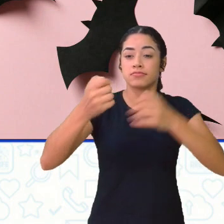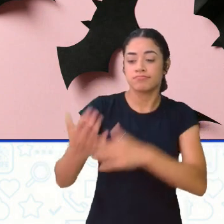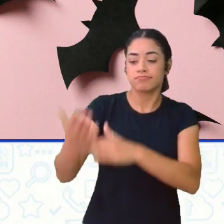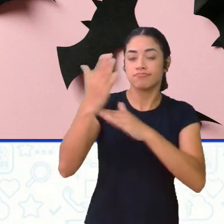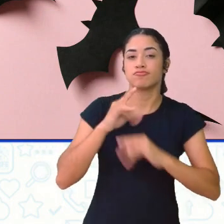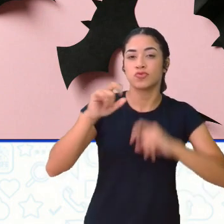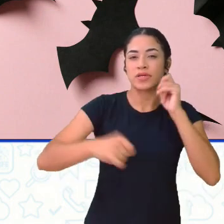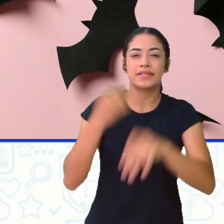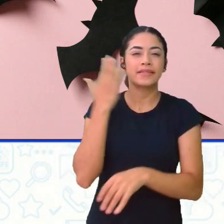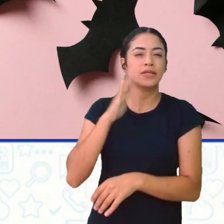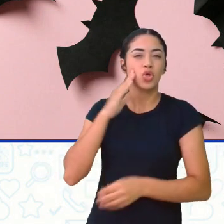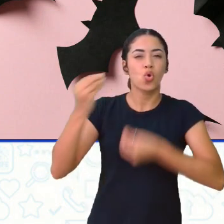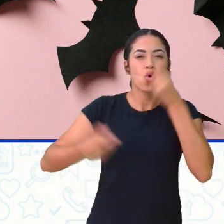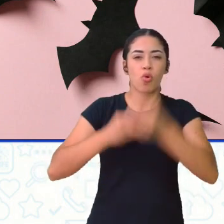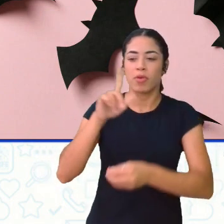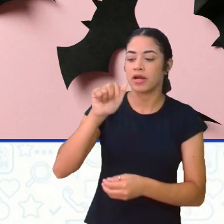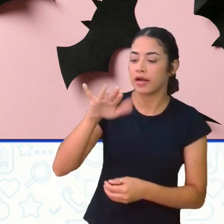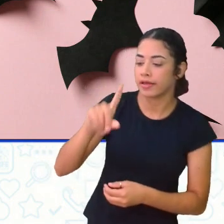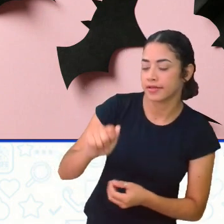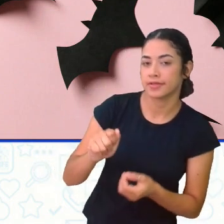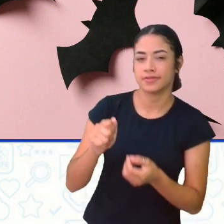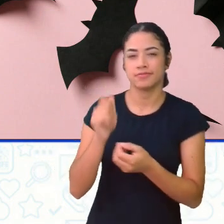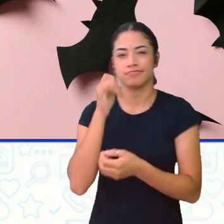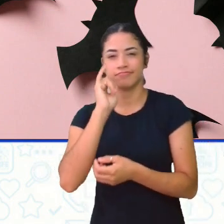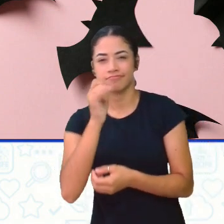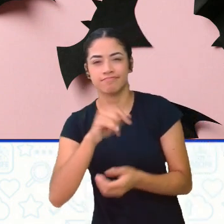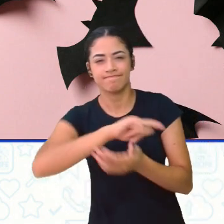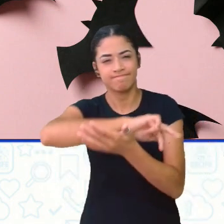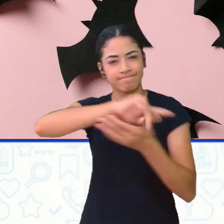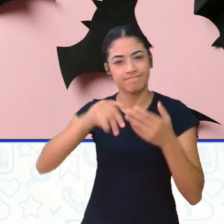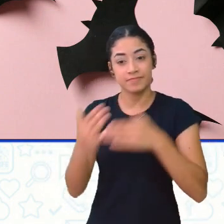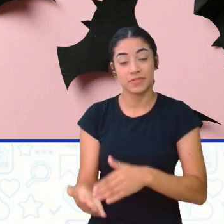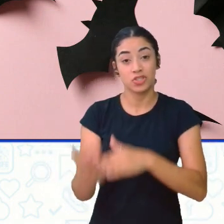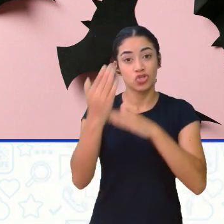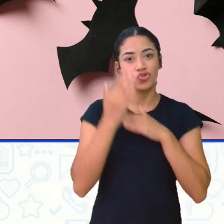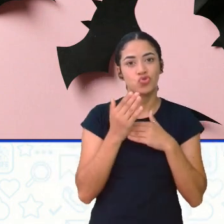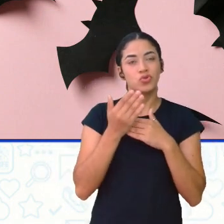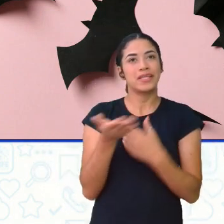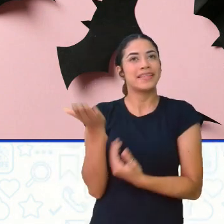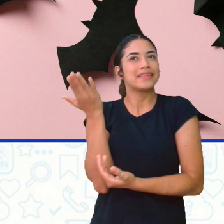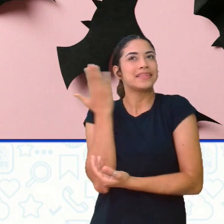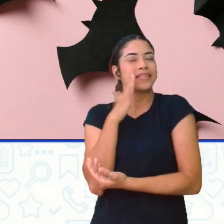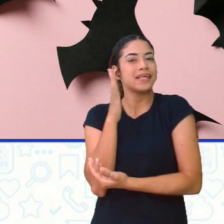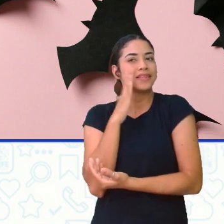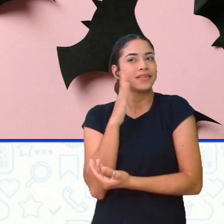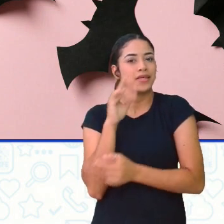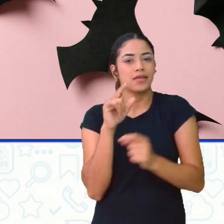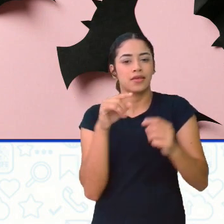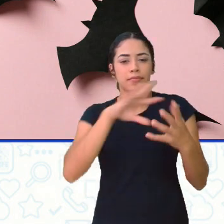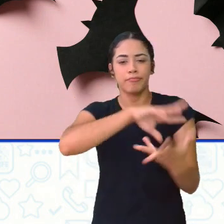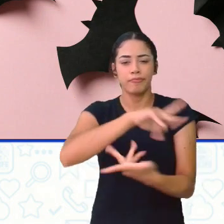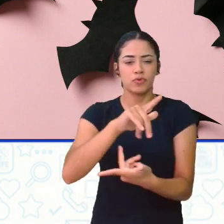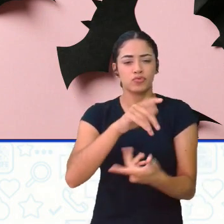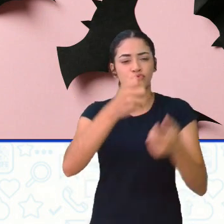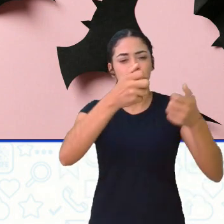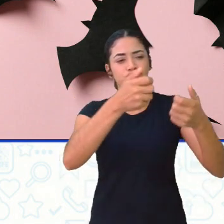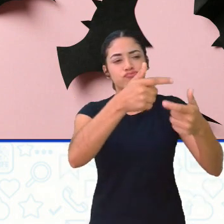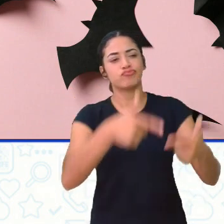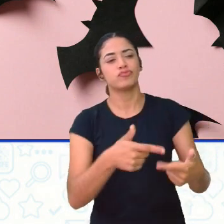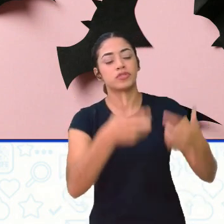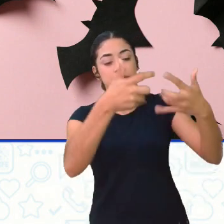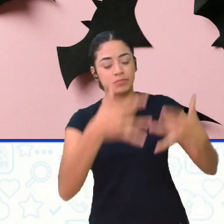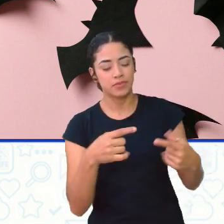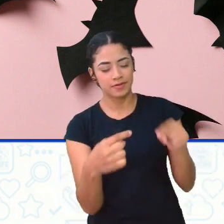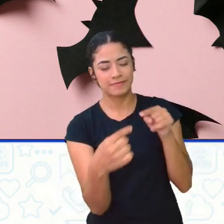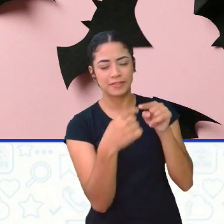Como as lendas E as fábulas Costumam nos ajudar Na criação De um sentido Para as coisas Do mundo Nem sempre As